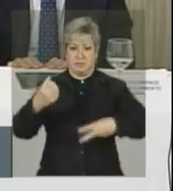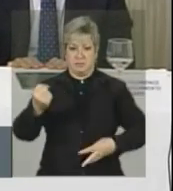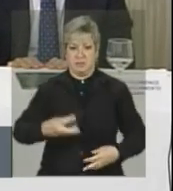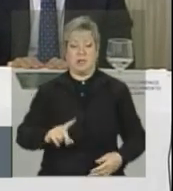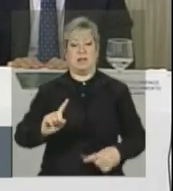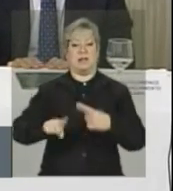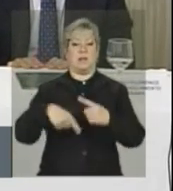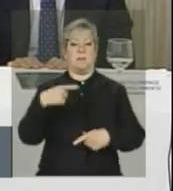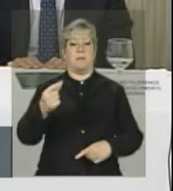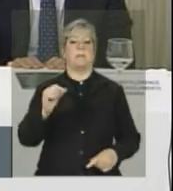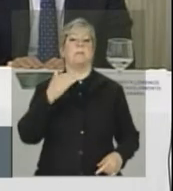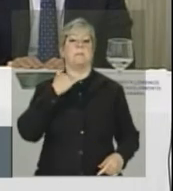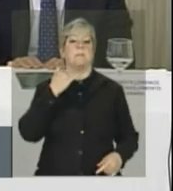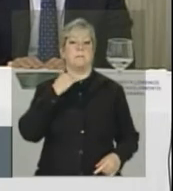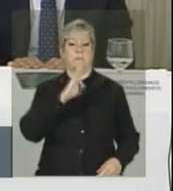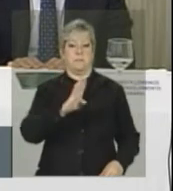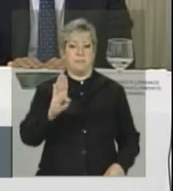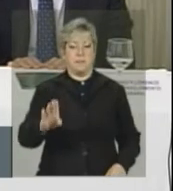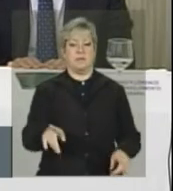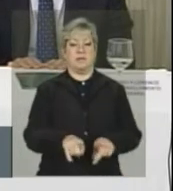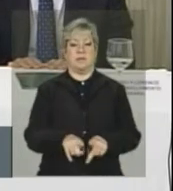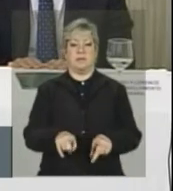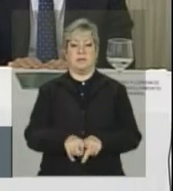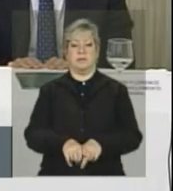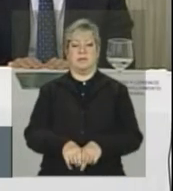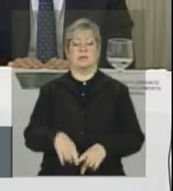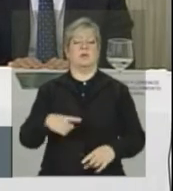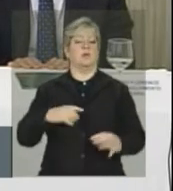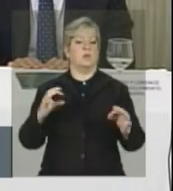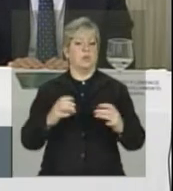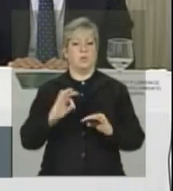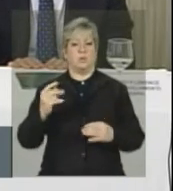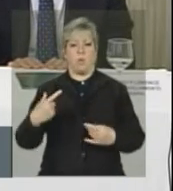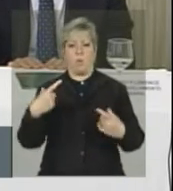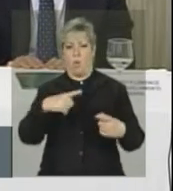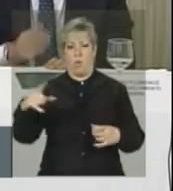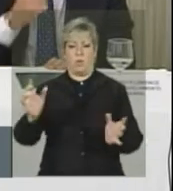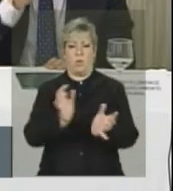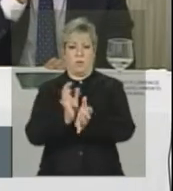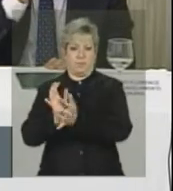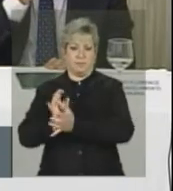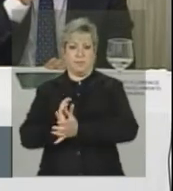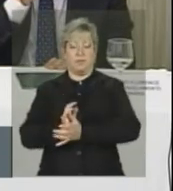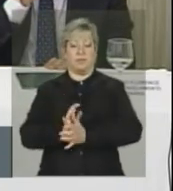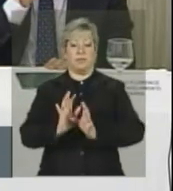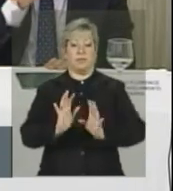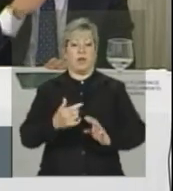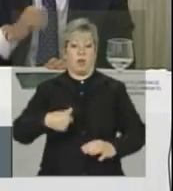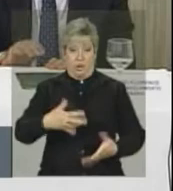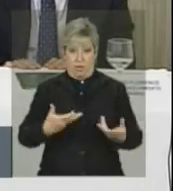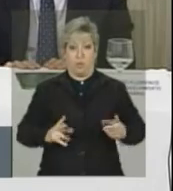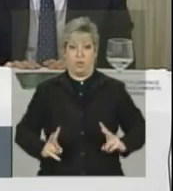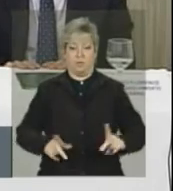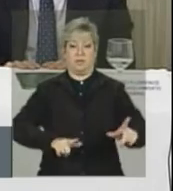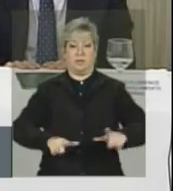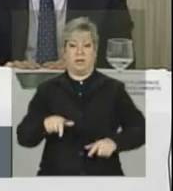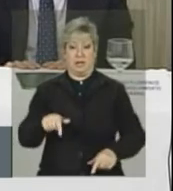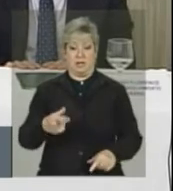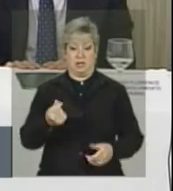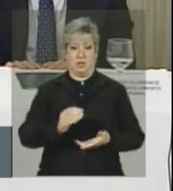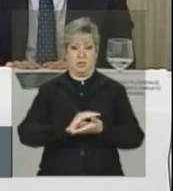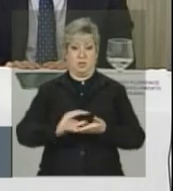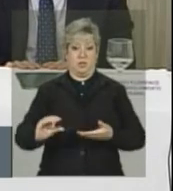outra é com o Banco do Brasil, a outra é com o BNB, portanto, queremos continuar trabalhando. Os recursos, os 80 milhões, não